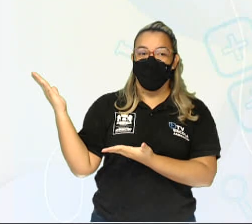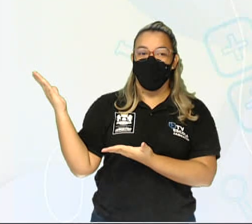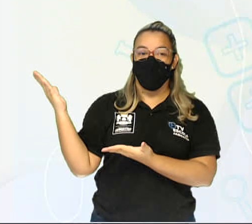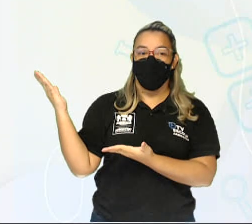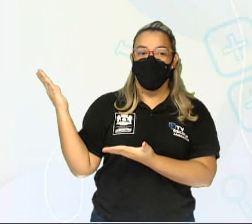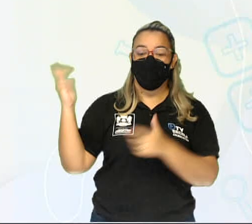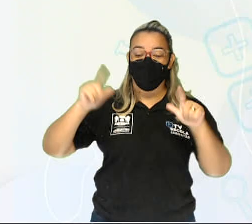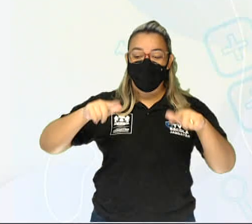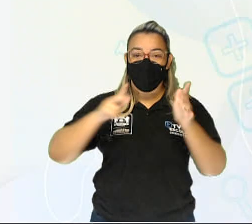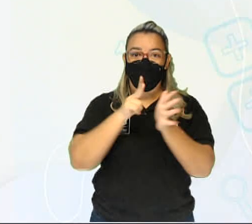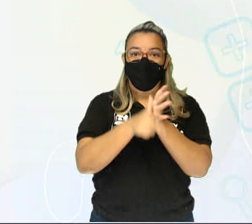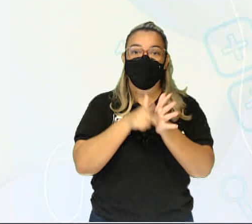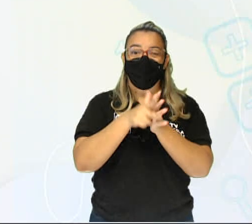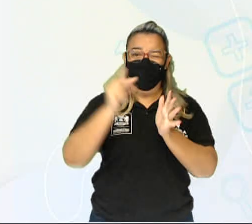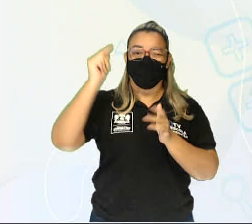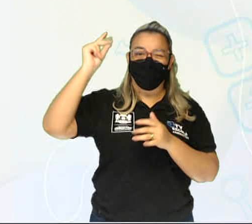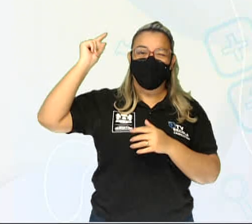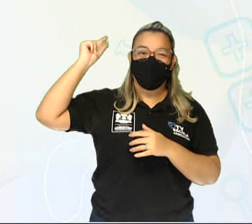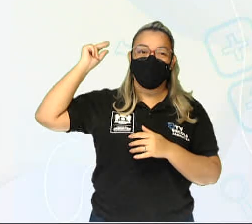como era no início.